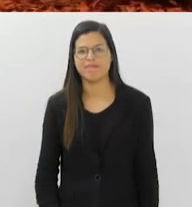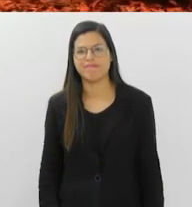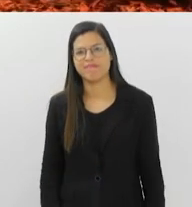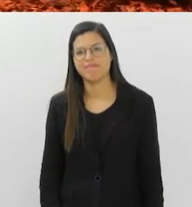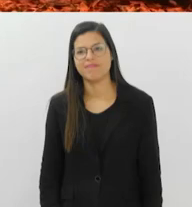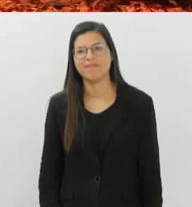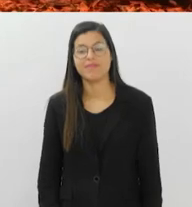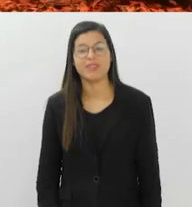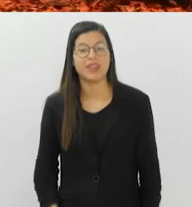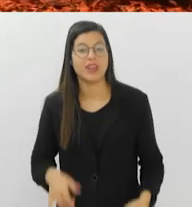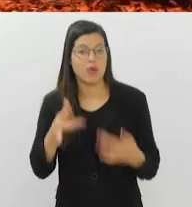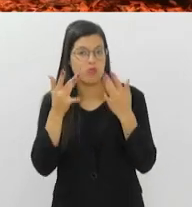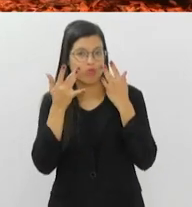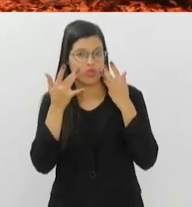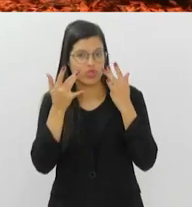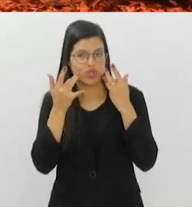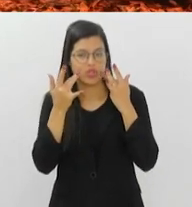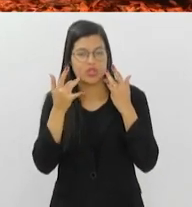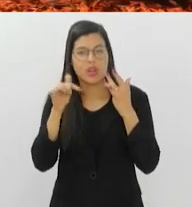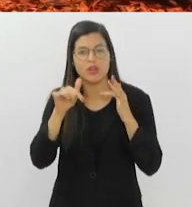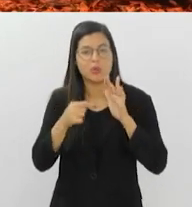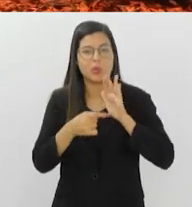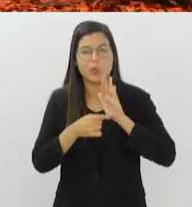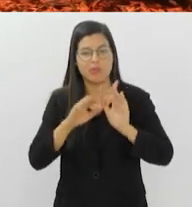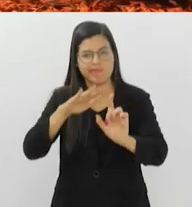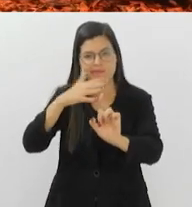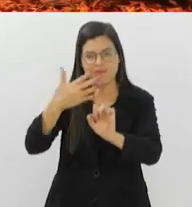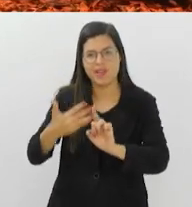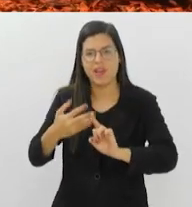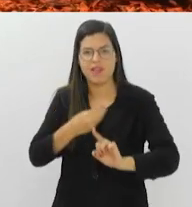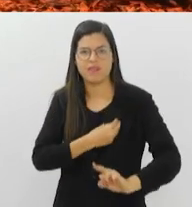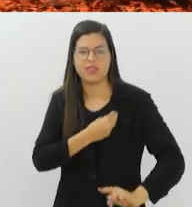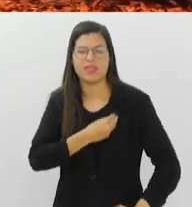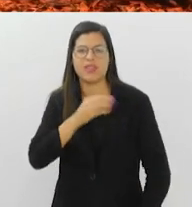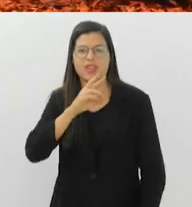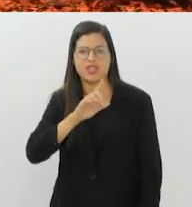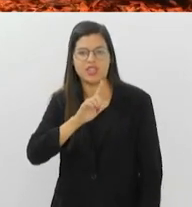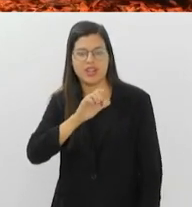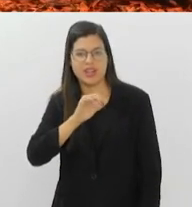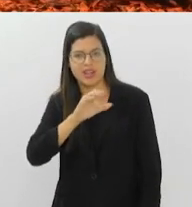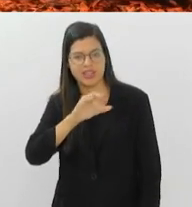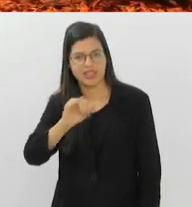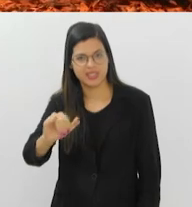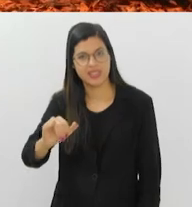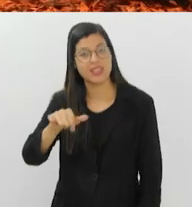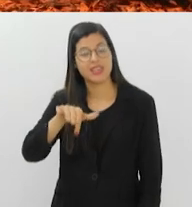O espetáculo reverencia a vida e a obra de Léci Brandão, que este ano celebra 80 anos.